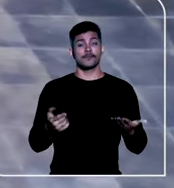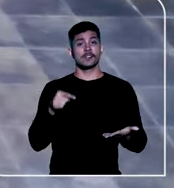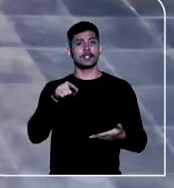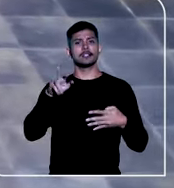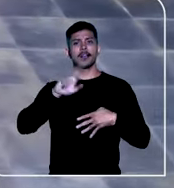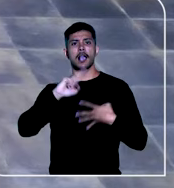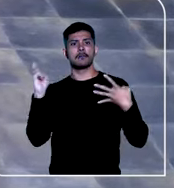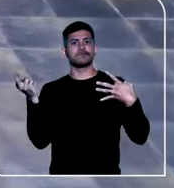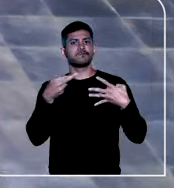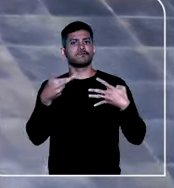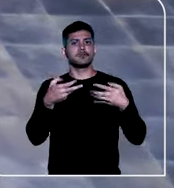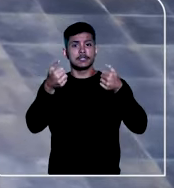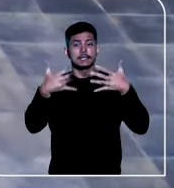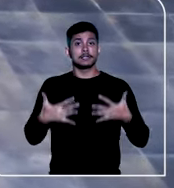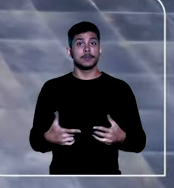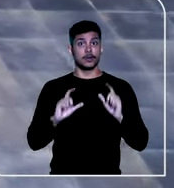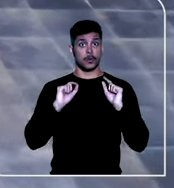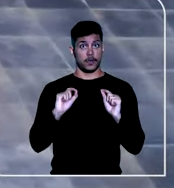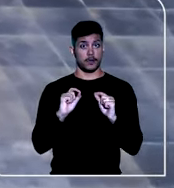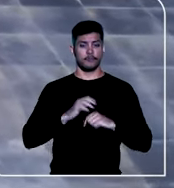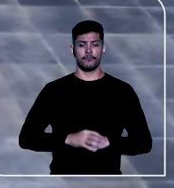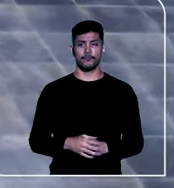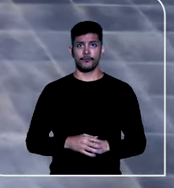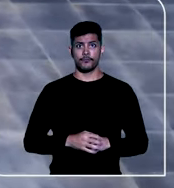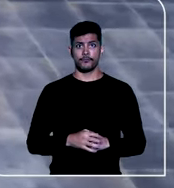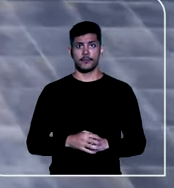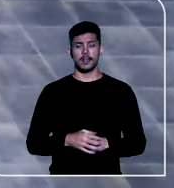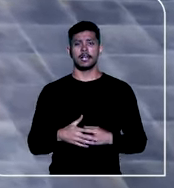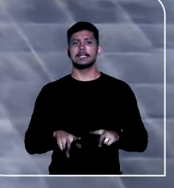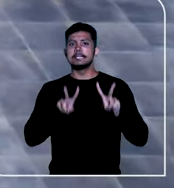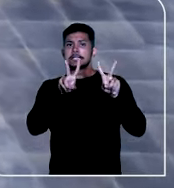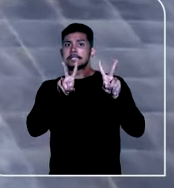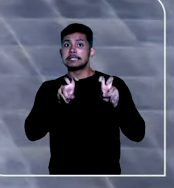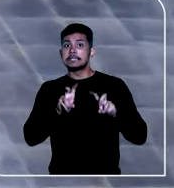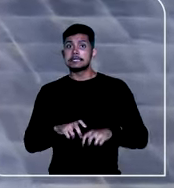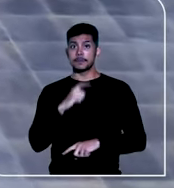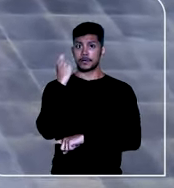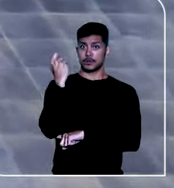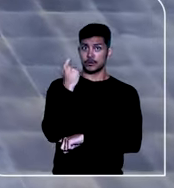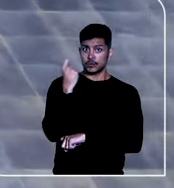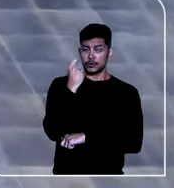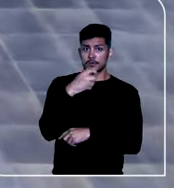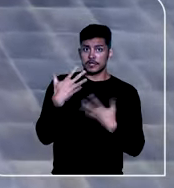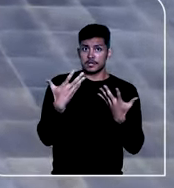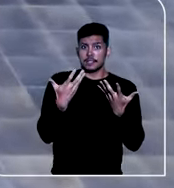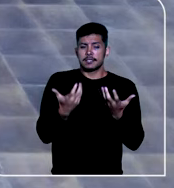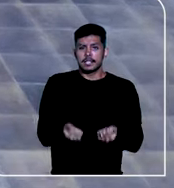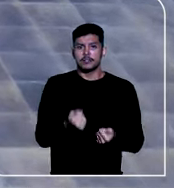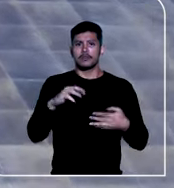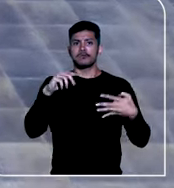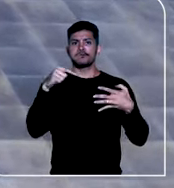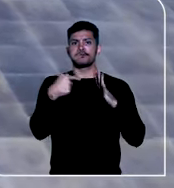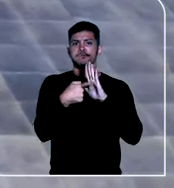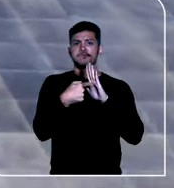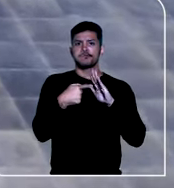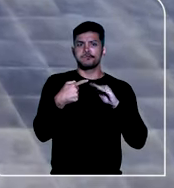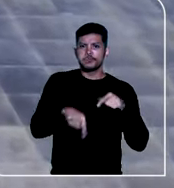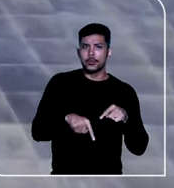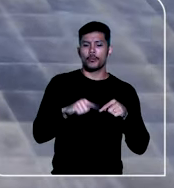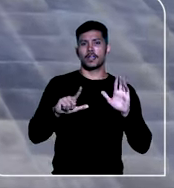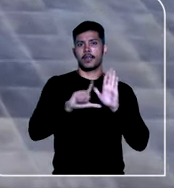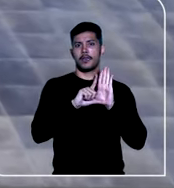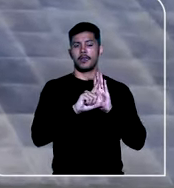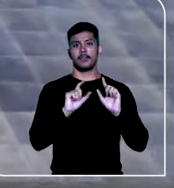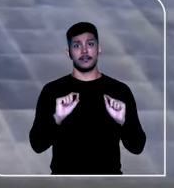Público Federal alega, entre outros pontos, que as questões consideradas ilegais pelo Tribunal Gaúcho e pela sexta turma do STJ, na